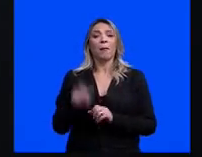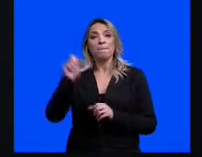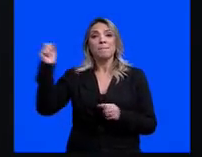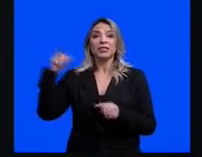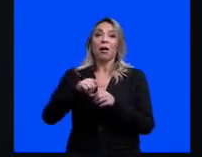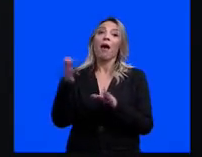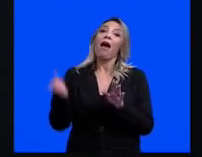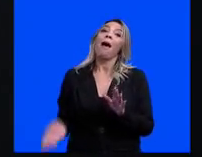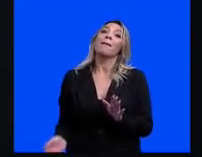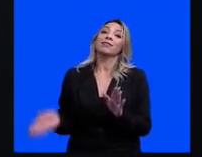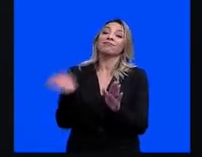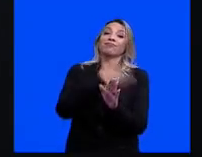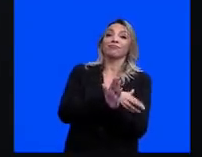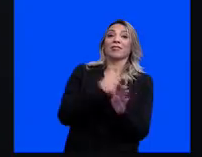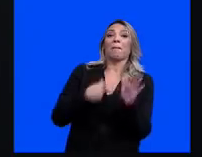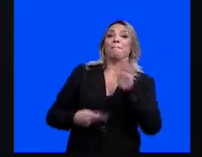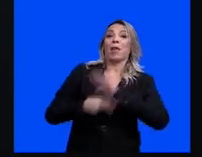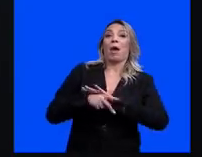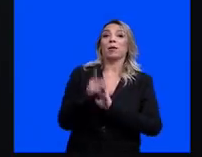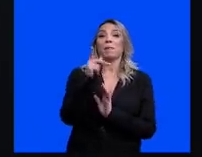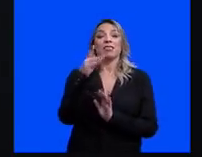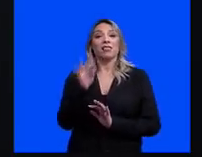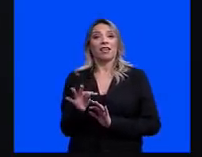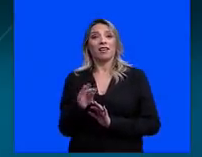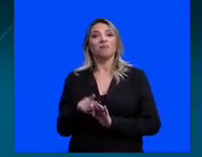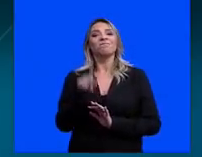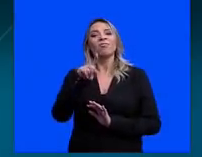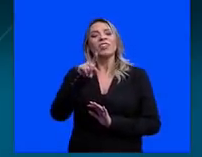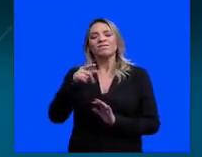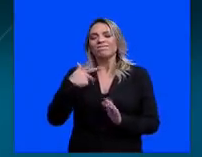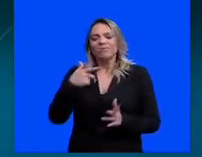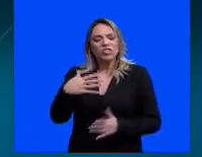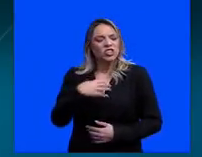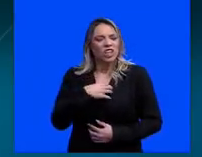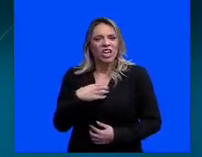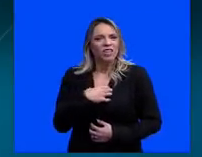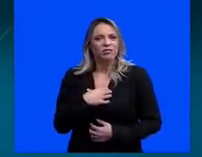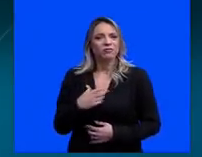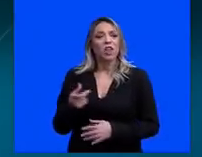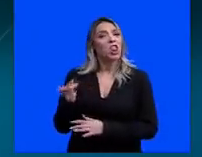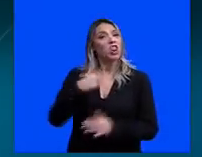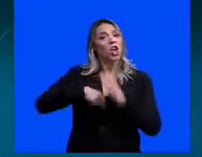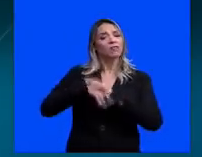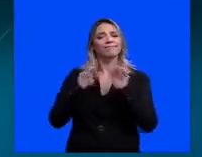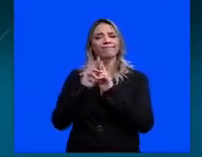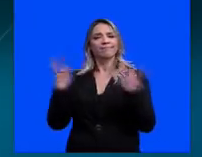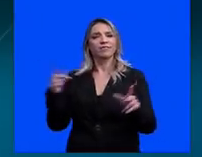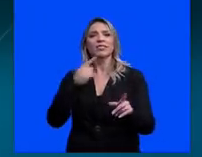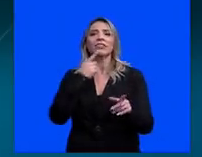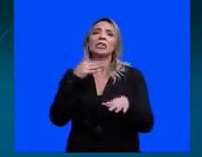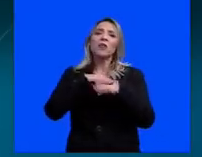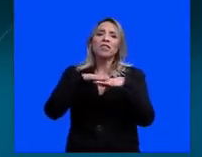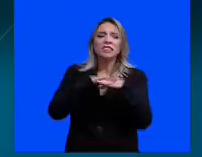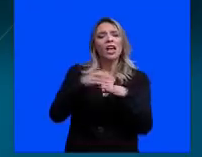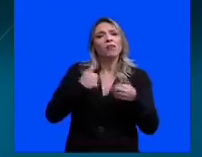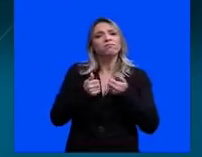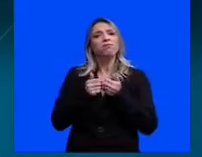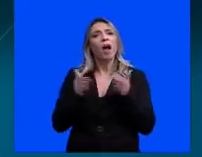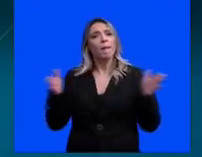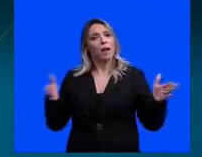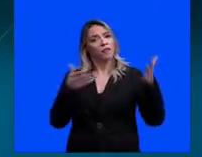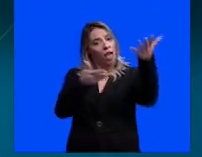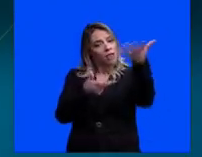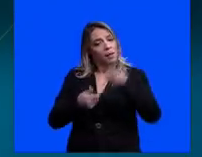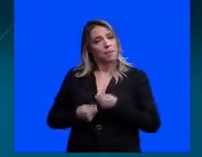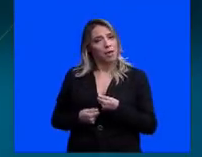esquerda do que o próprio PT, promova esse tipo de atitude. Nós faremos sempre o diálogo. E eu estarei aberto a recebê-la no Palácio